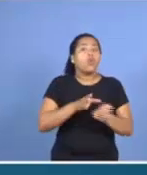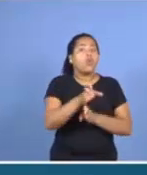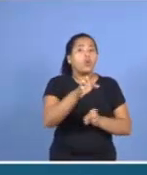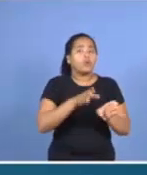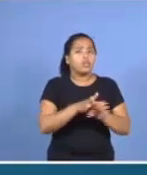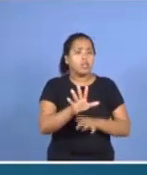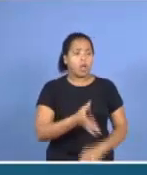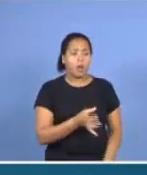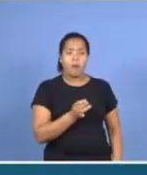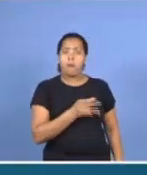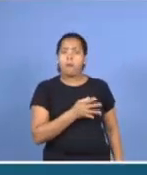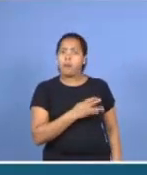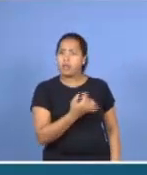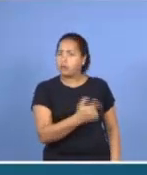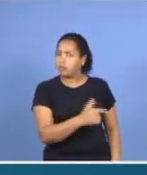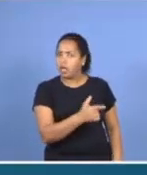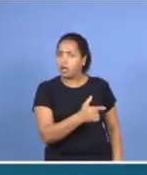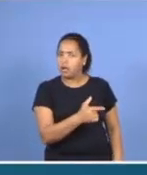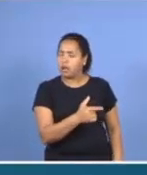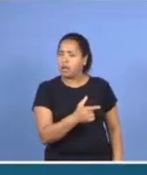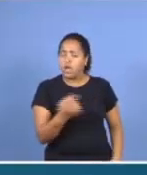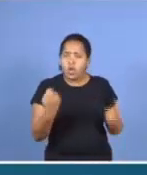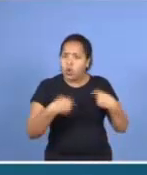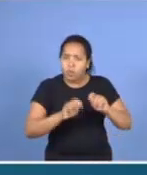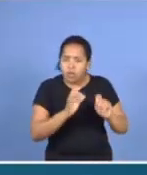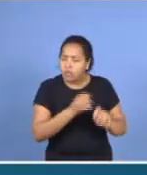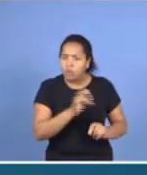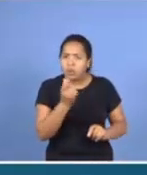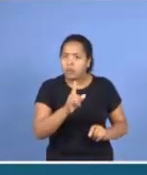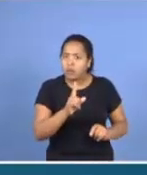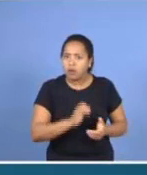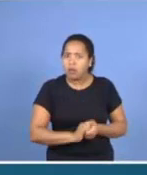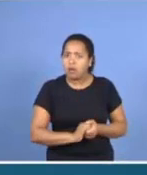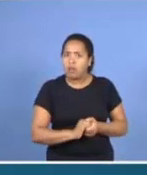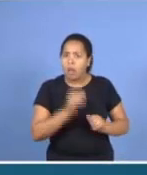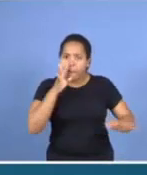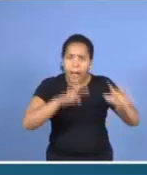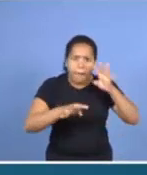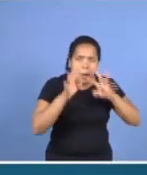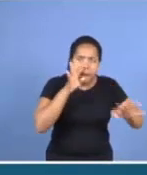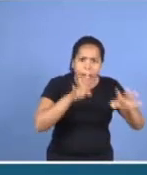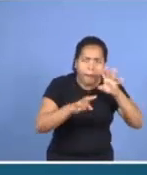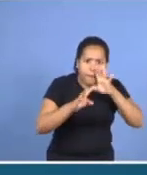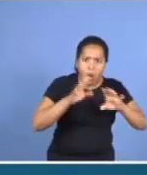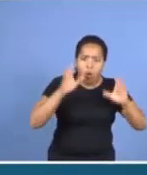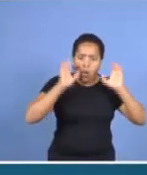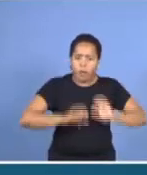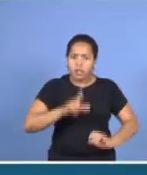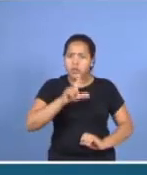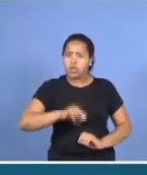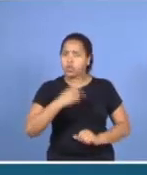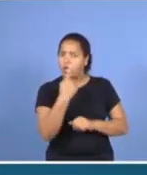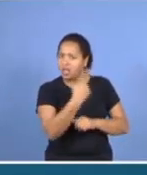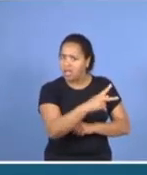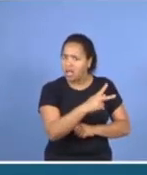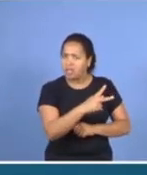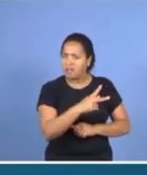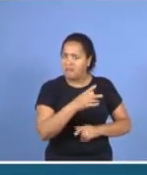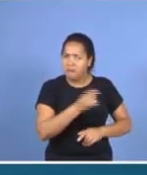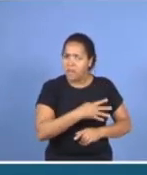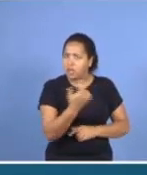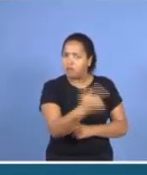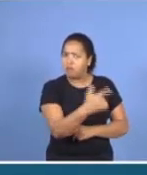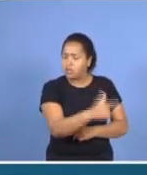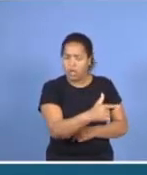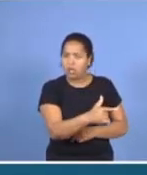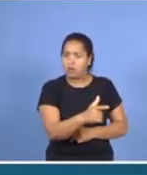não temê-los, não precisamos ter medo deles, das críticas deles, das posições deles, então o texto diz assim, não